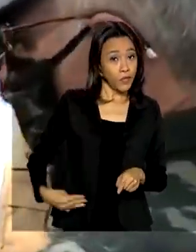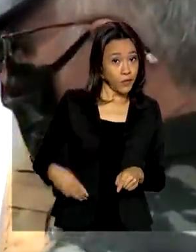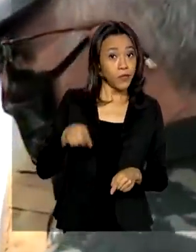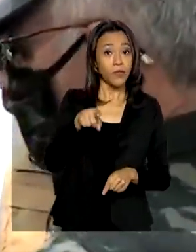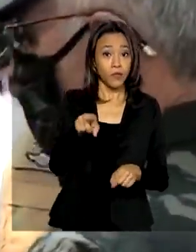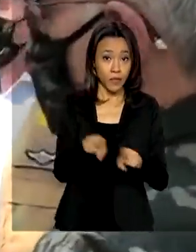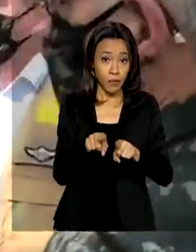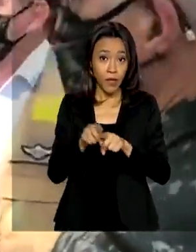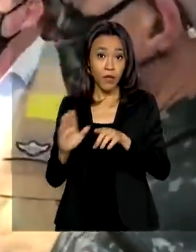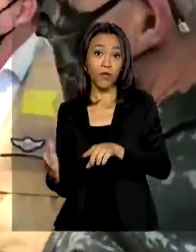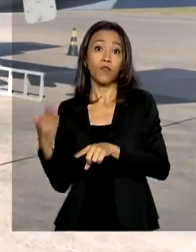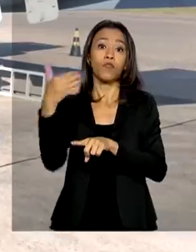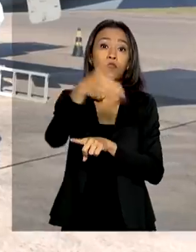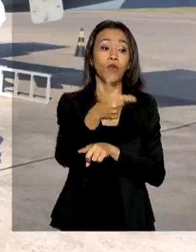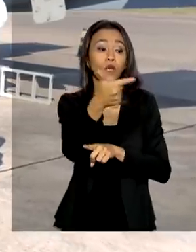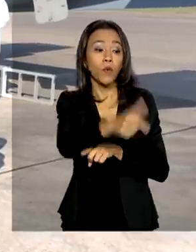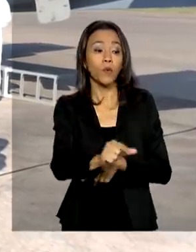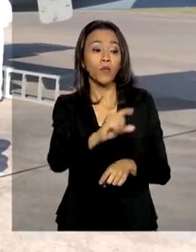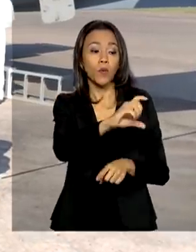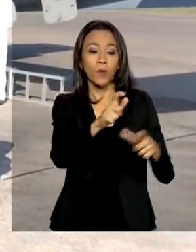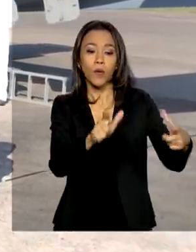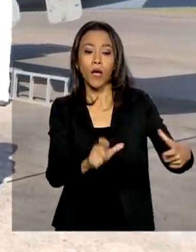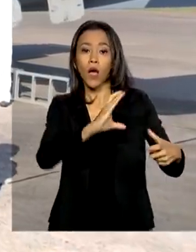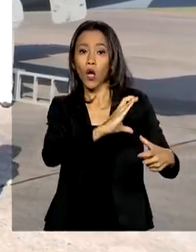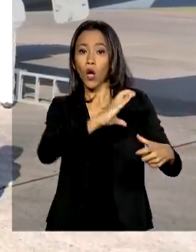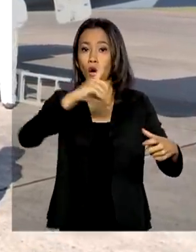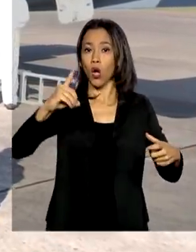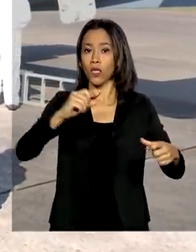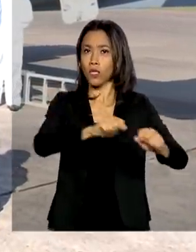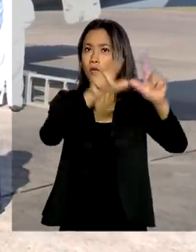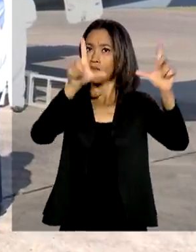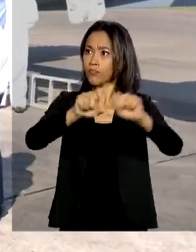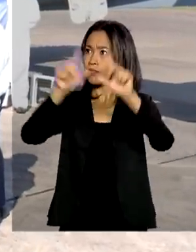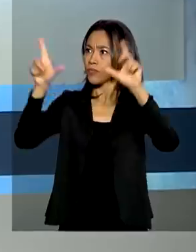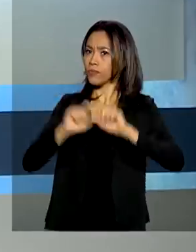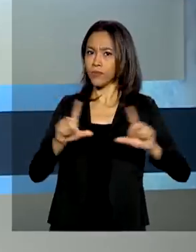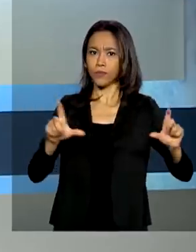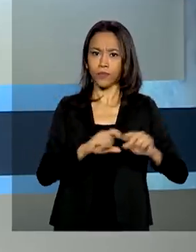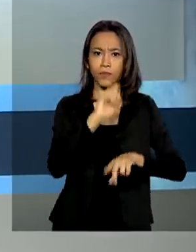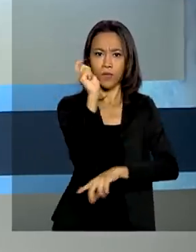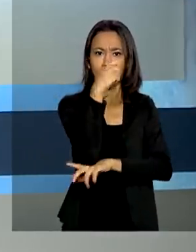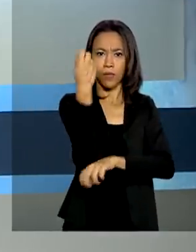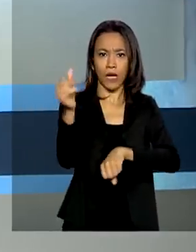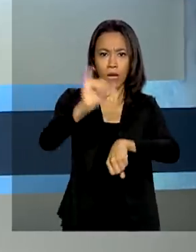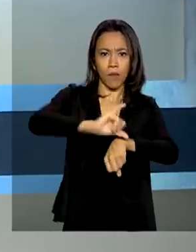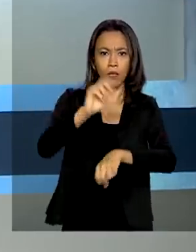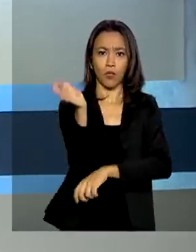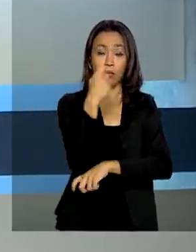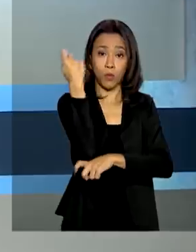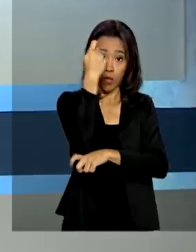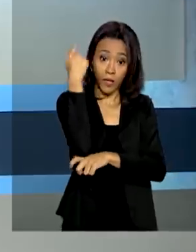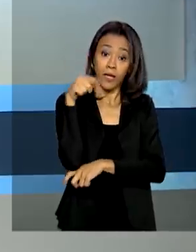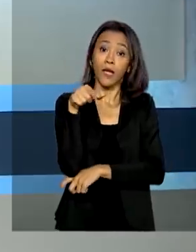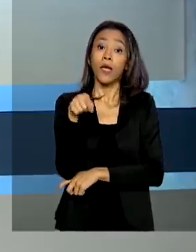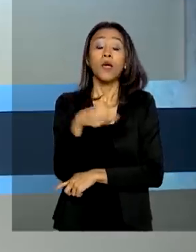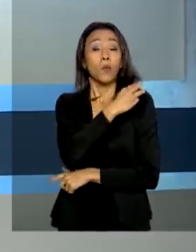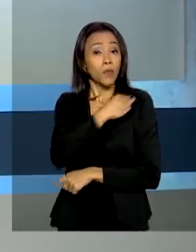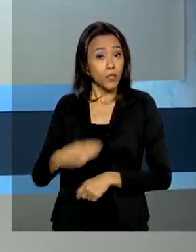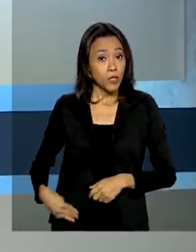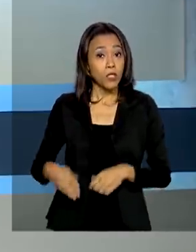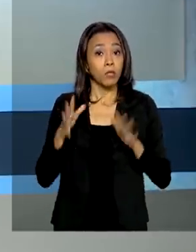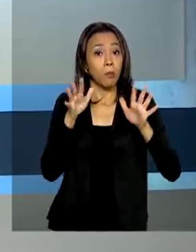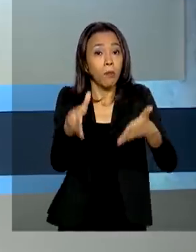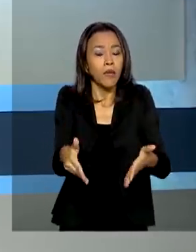no Centro de Coordenação de Operações do Comando, em Porto Alegre. Fernando Azevedo participou ainda de uma videoconferência